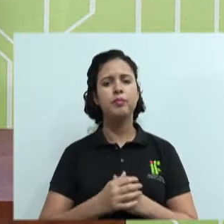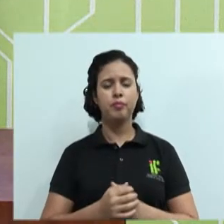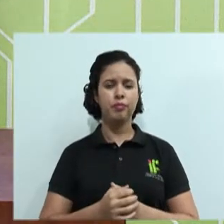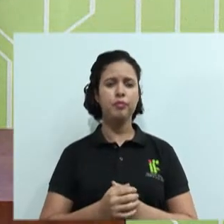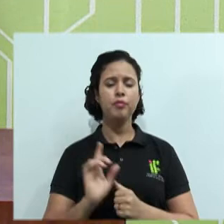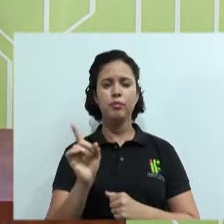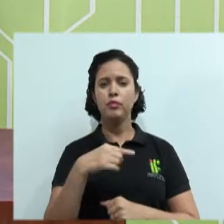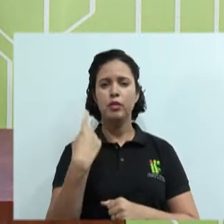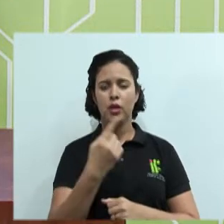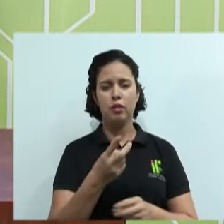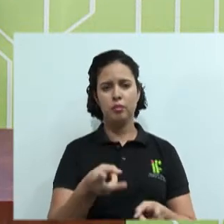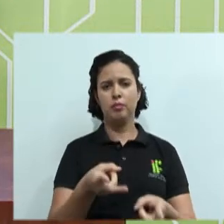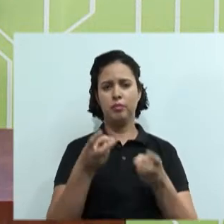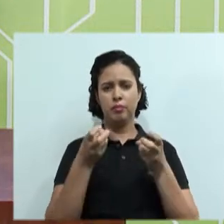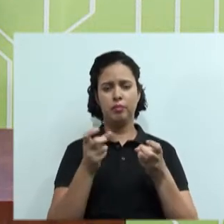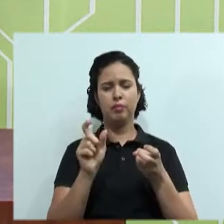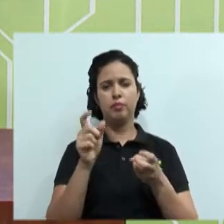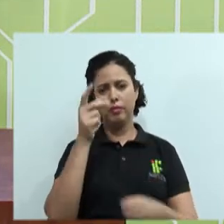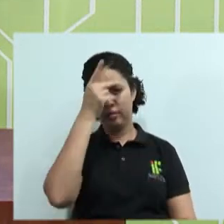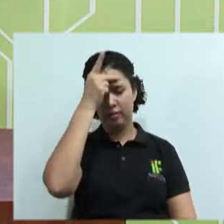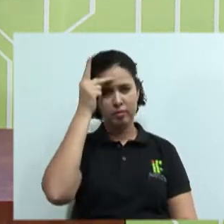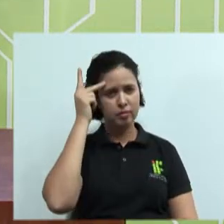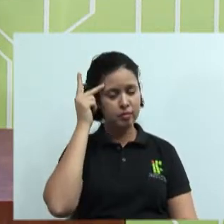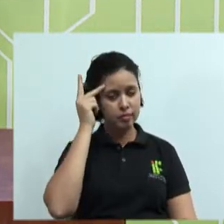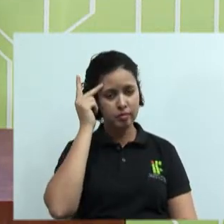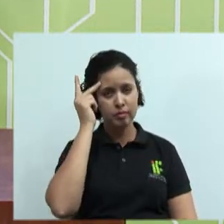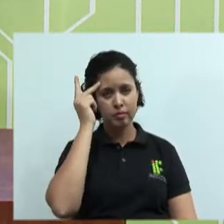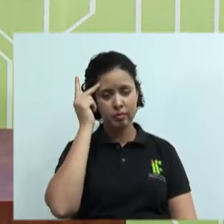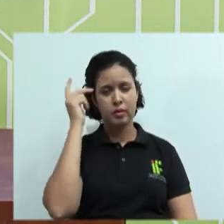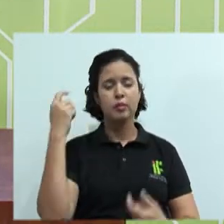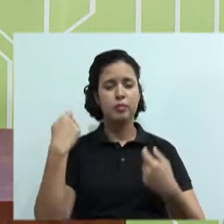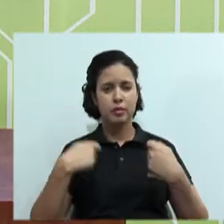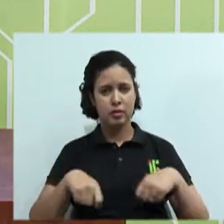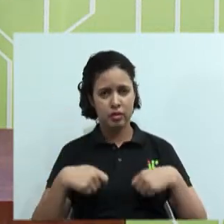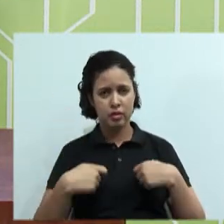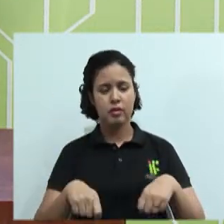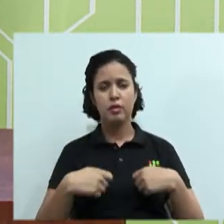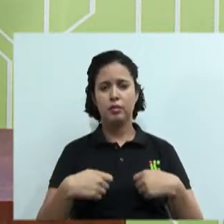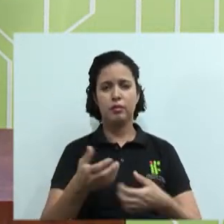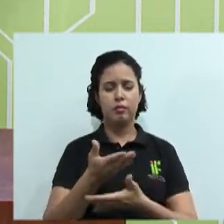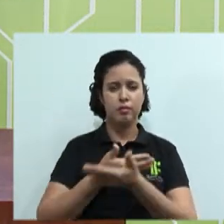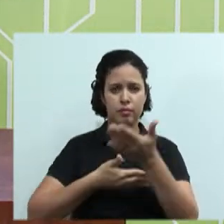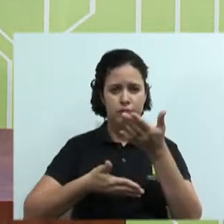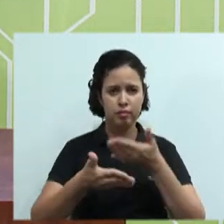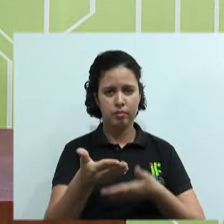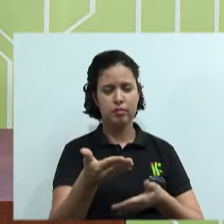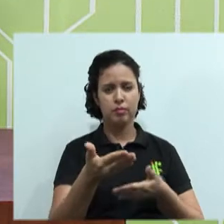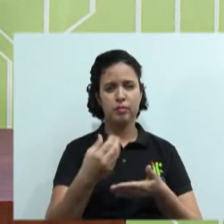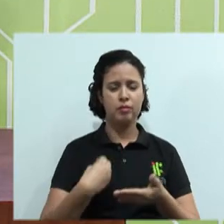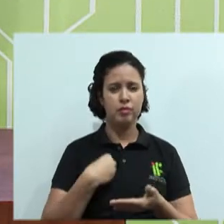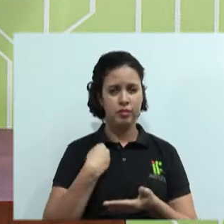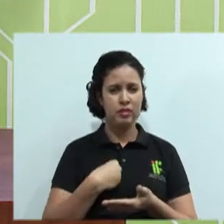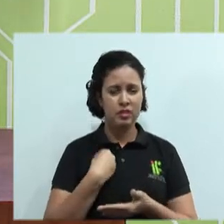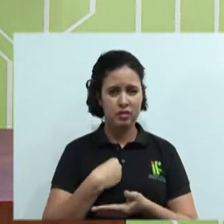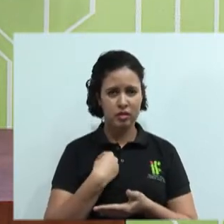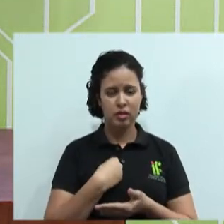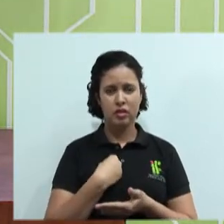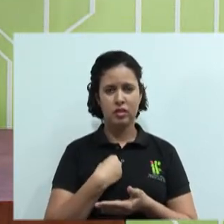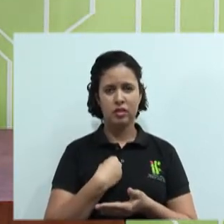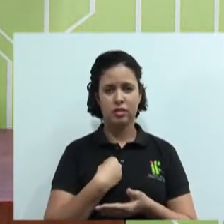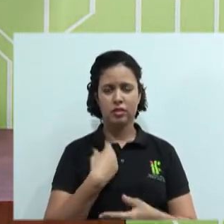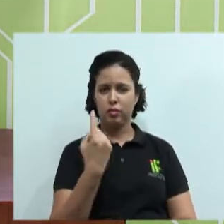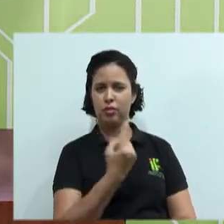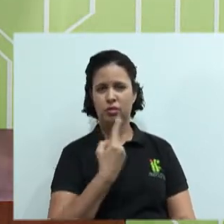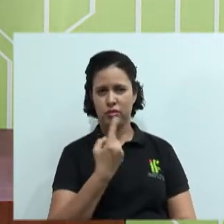percebemos que as pessoas precisam umas das outras, né? A nossa vida não é uma vida individual,